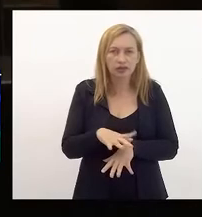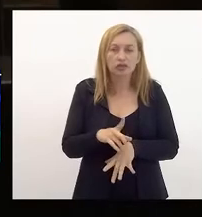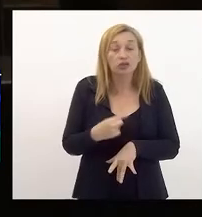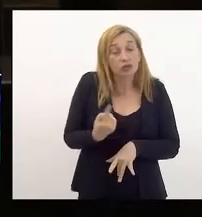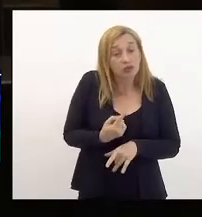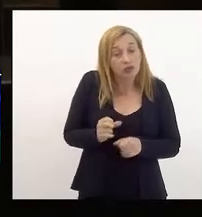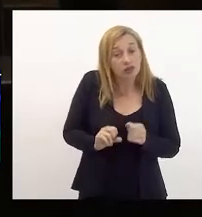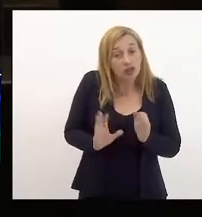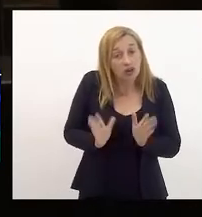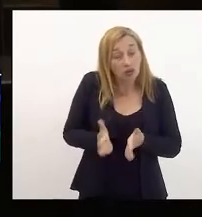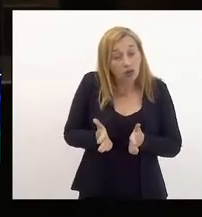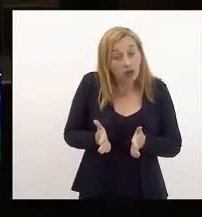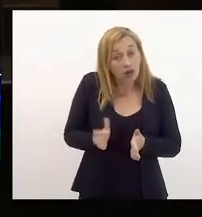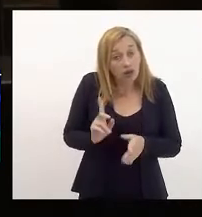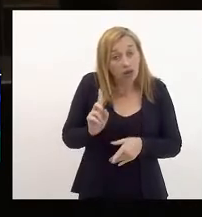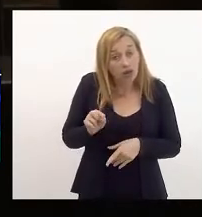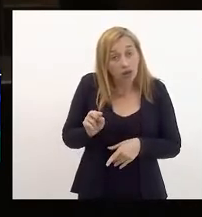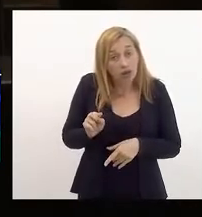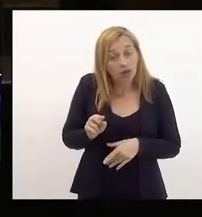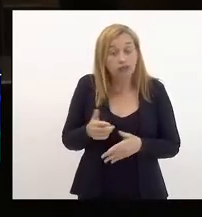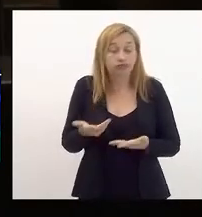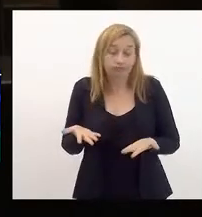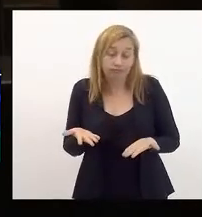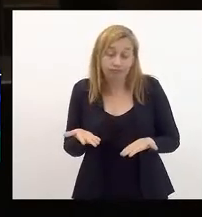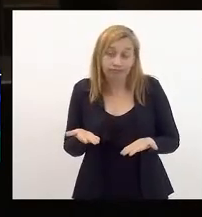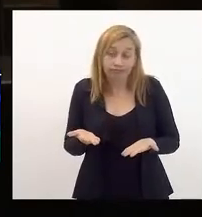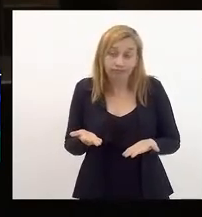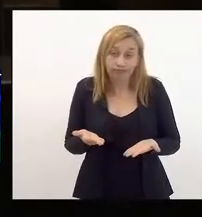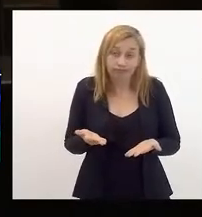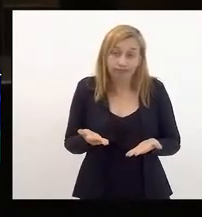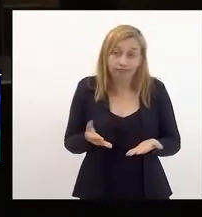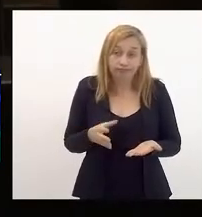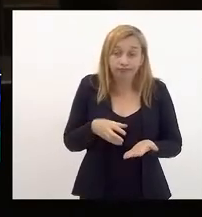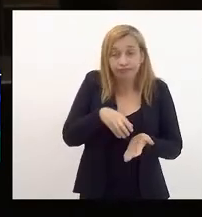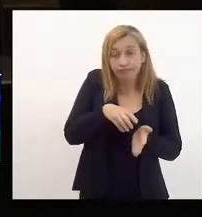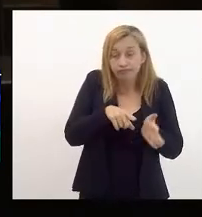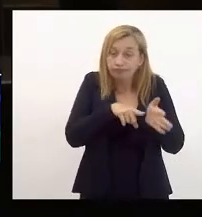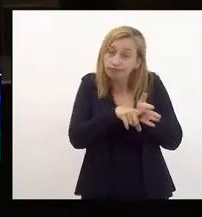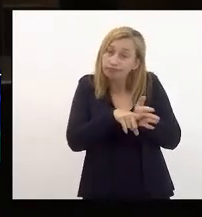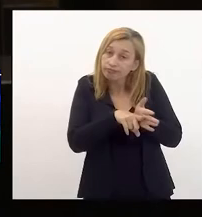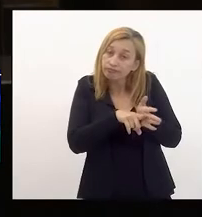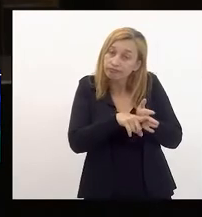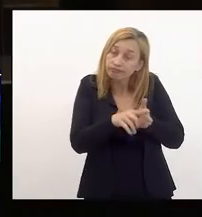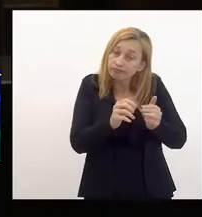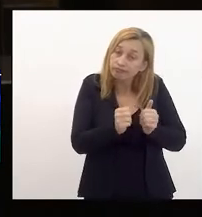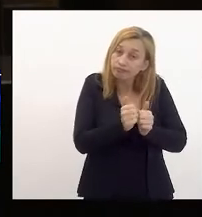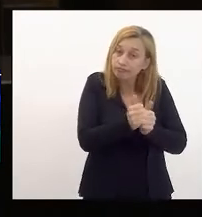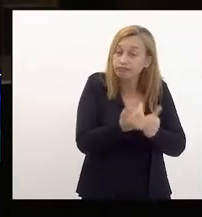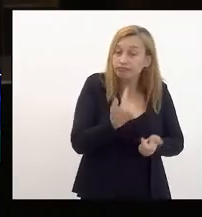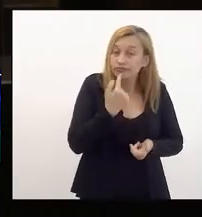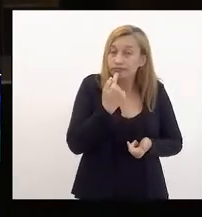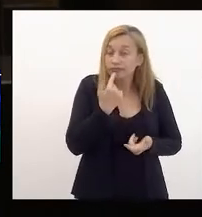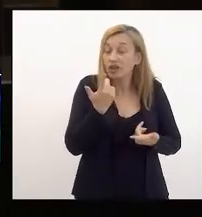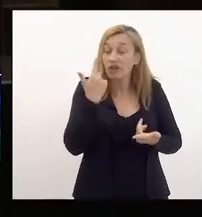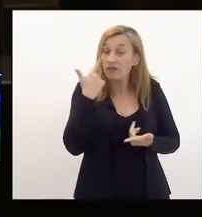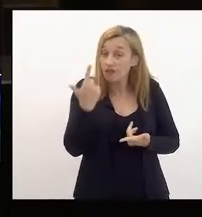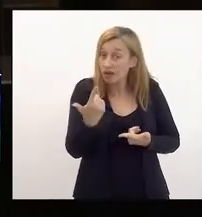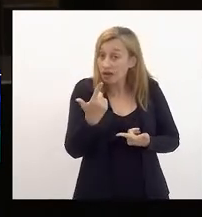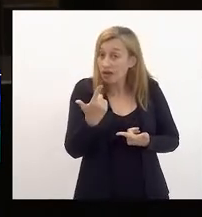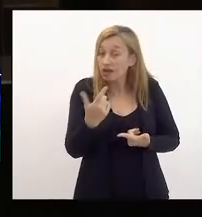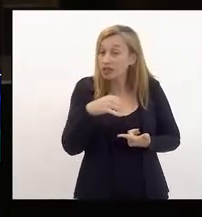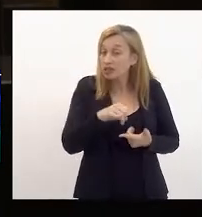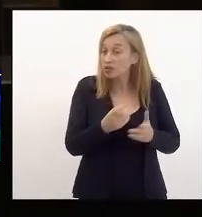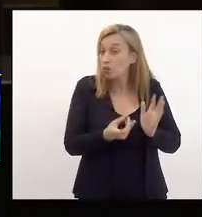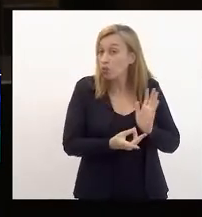vamos fazer é exatamente com o órgão fiscalizador acompanhado de perto e ver se esse